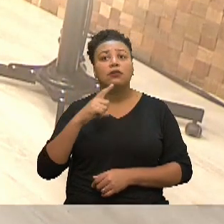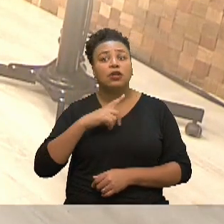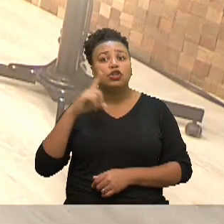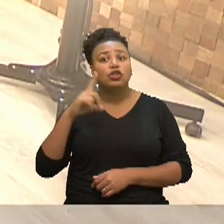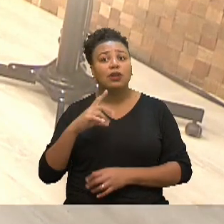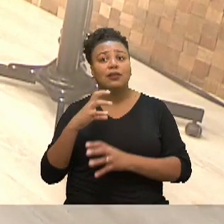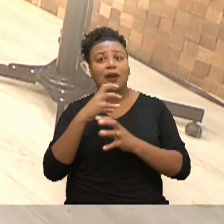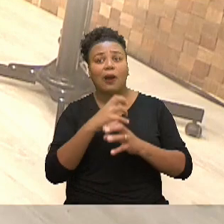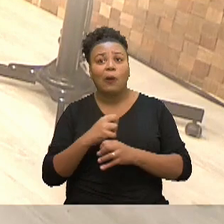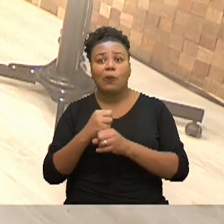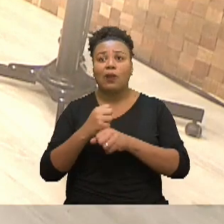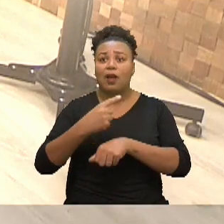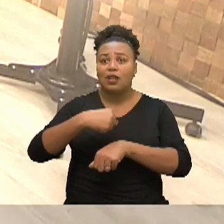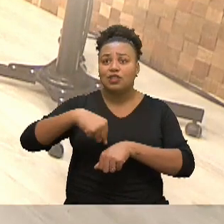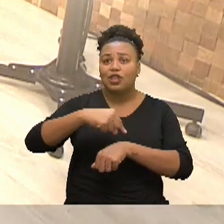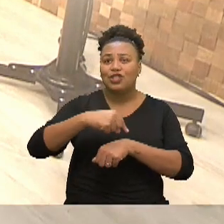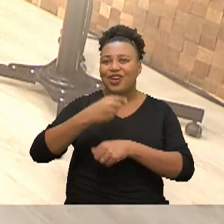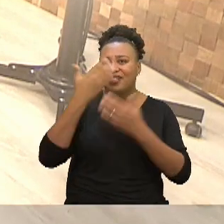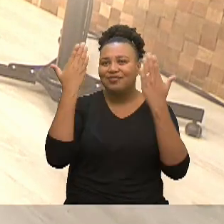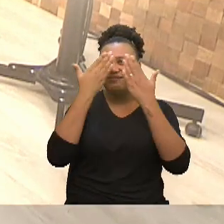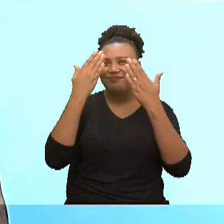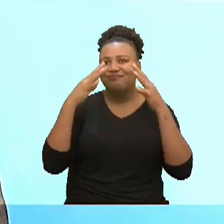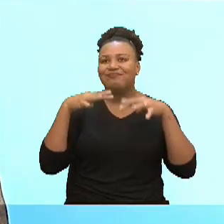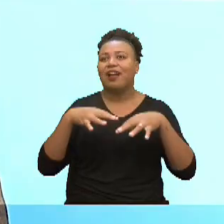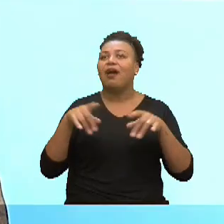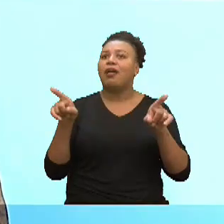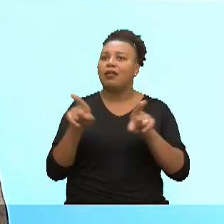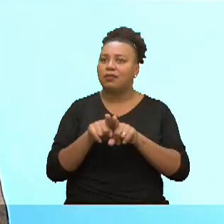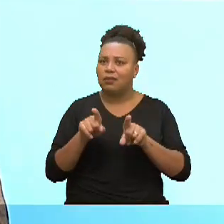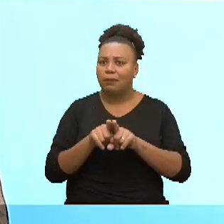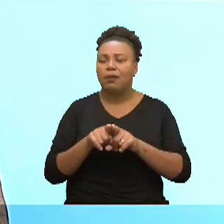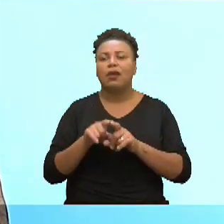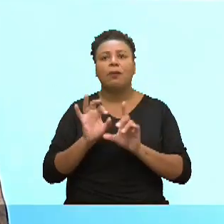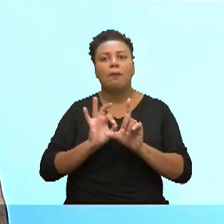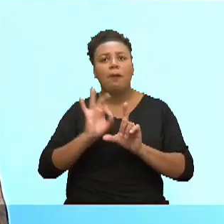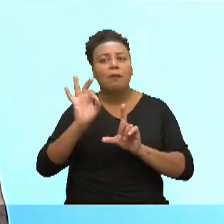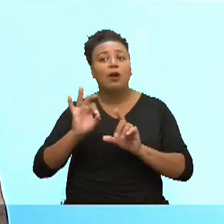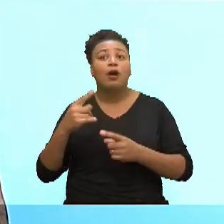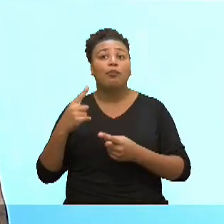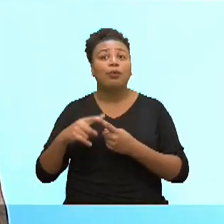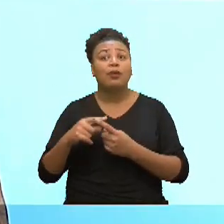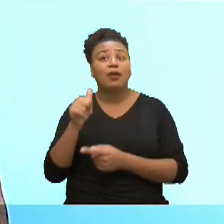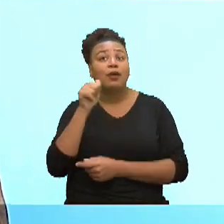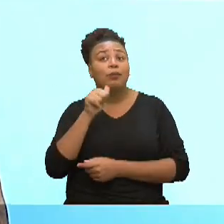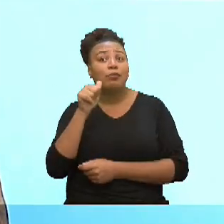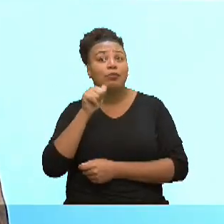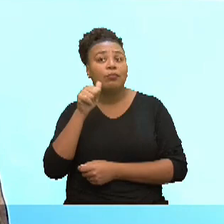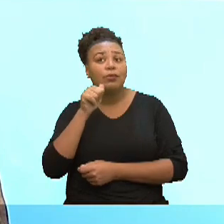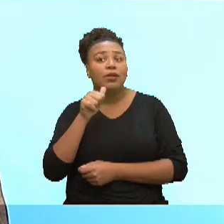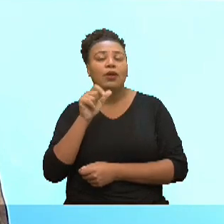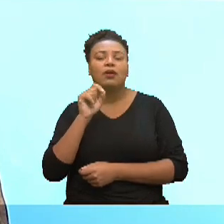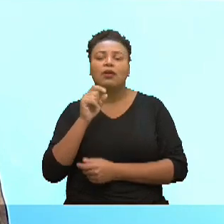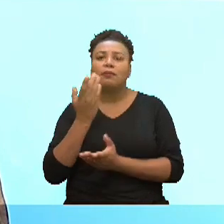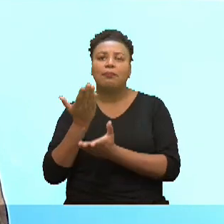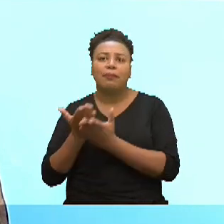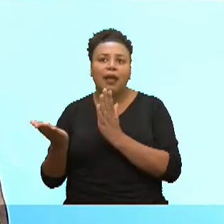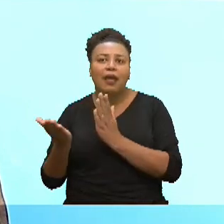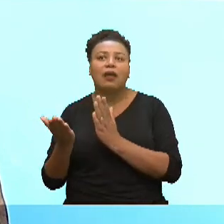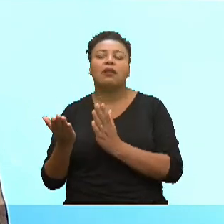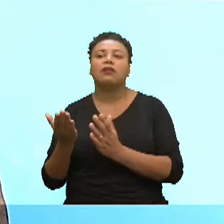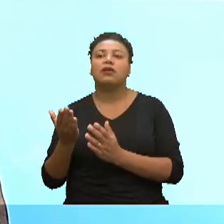computar essa carga invisível, como também uma majoração, porque, afinal de contas, são as mulheres que perdem